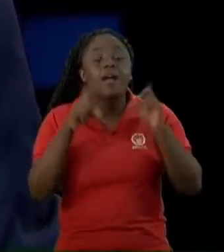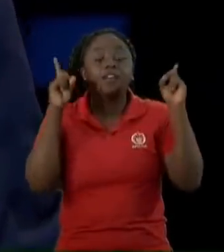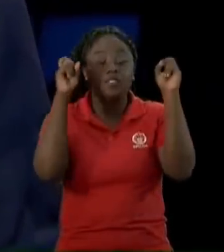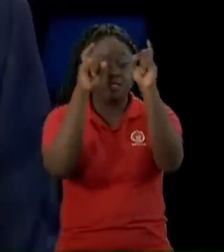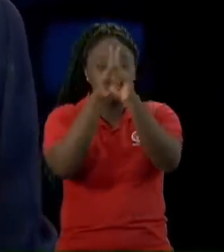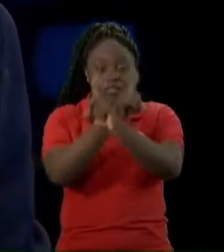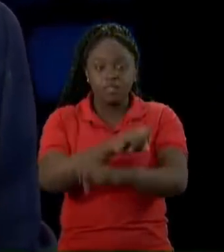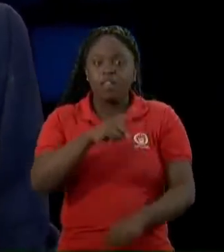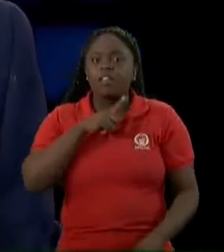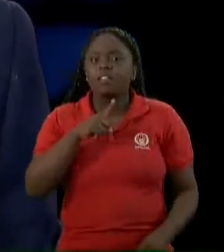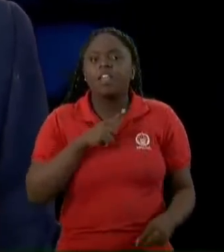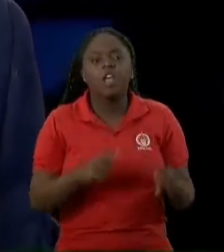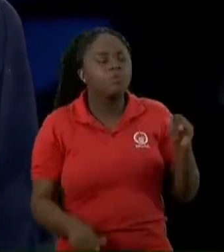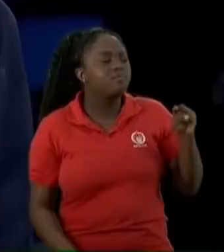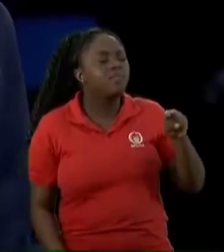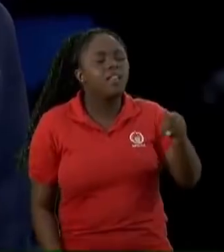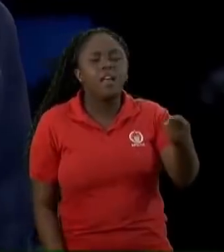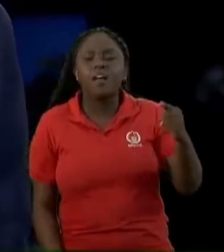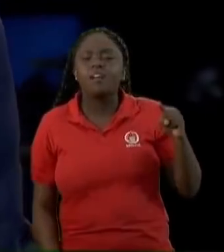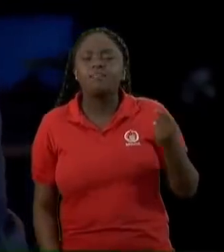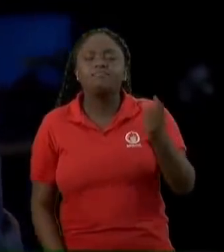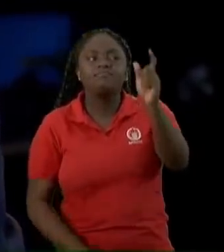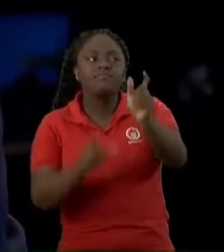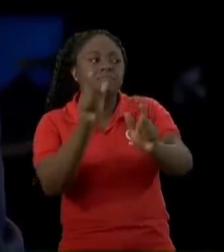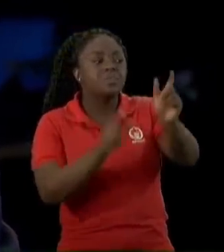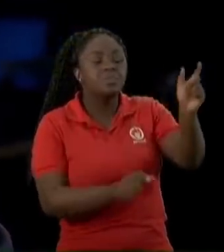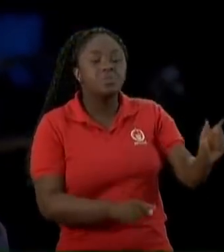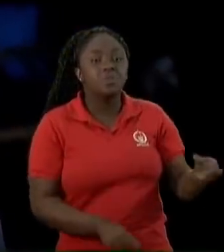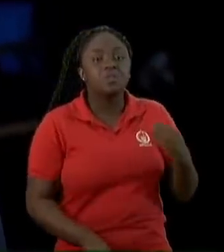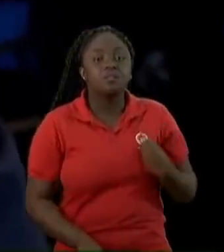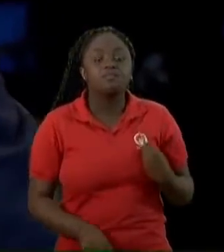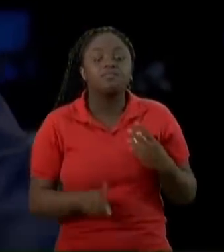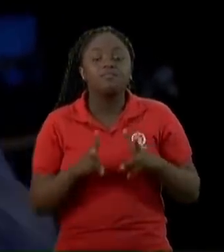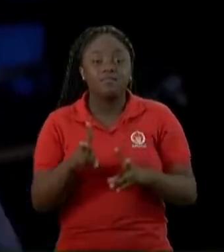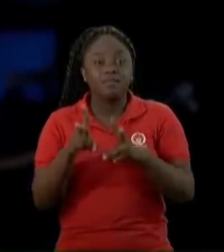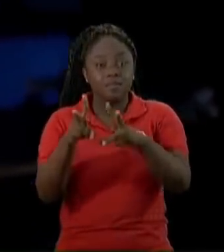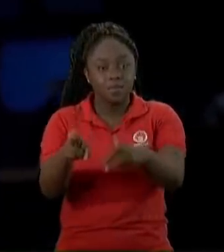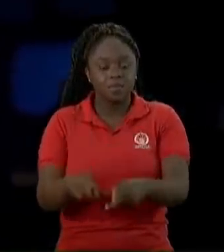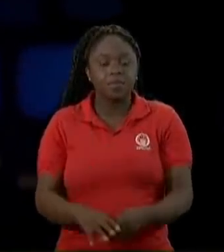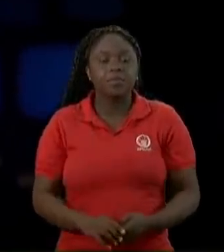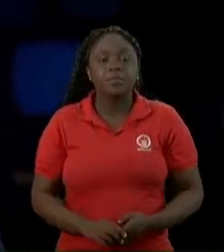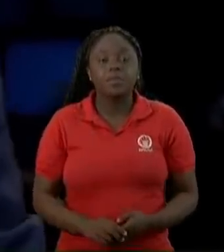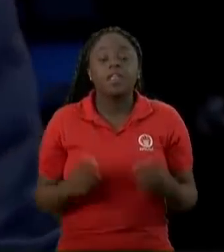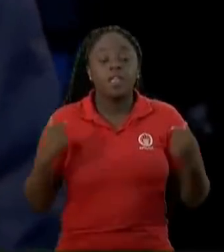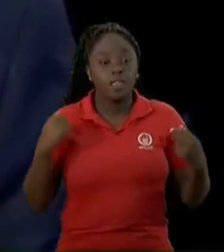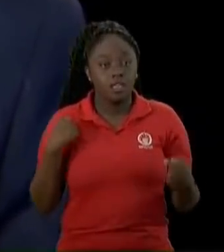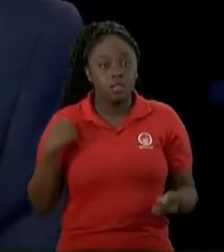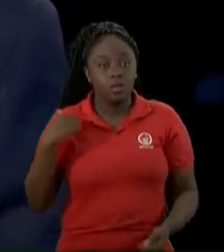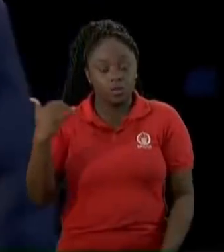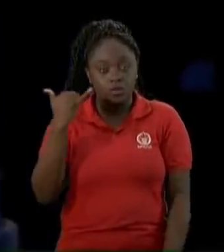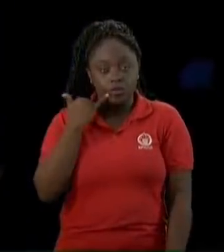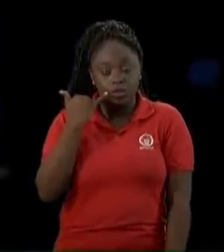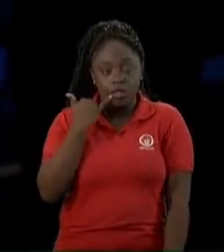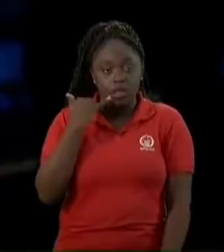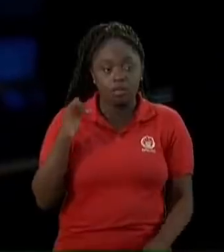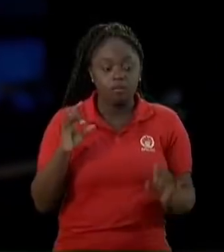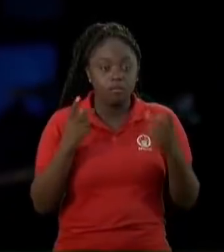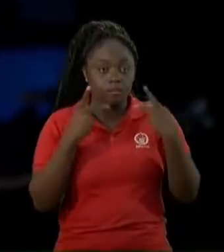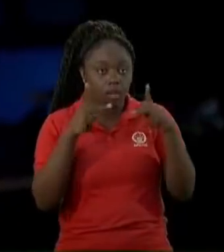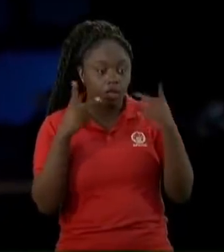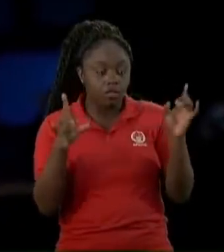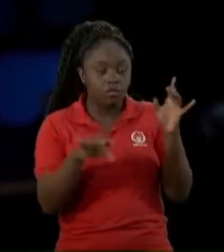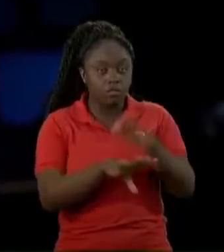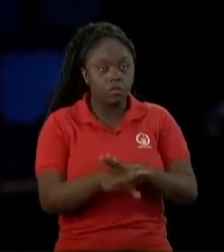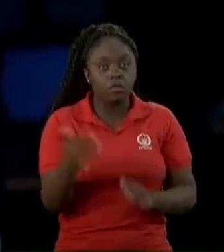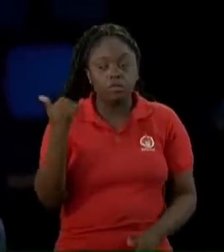Tem milhares de pessoas vivendo, milhares de pessoas vivendo Você sabe para quem eu vou ligar, quando eu acabar aqui essa mensagem?